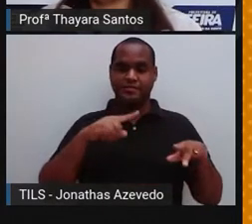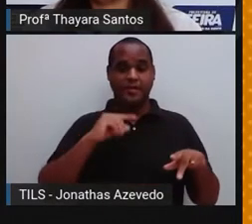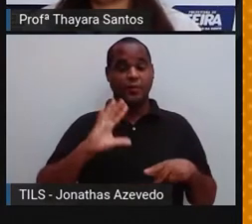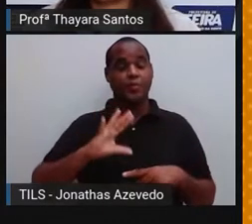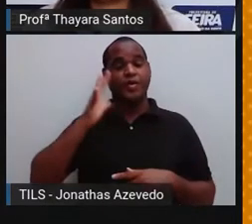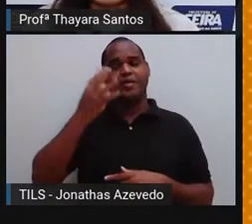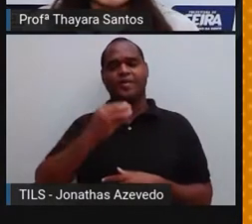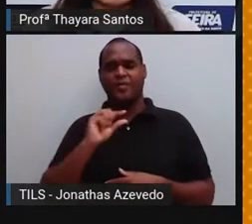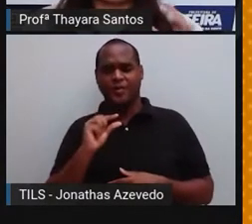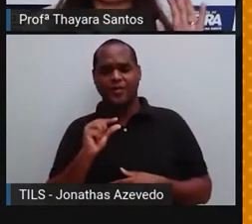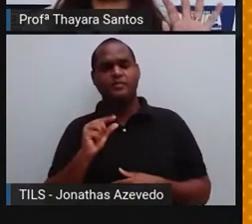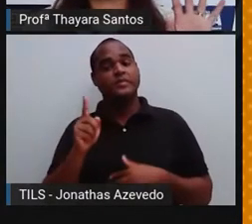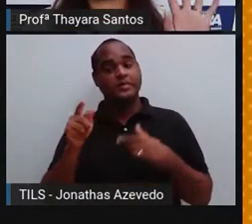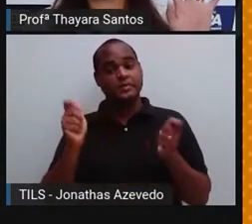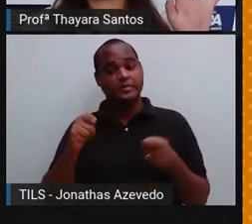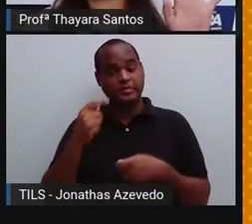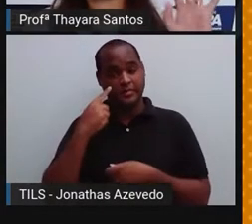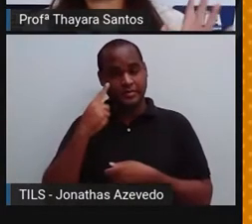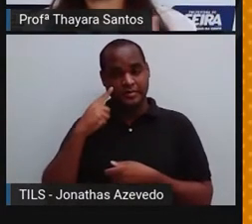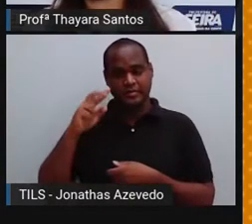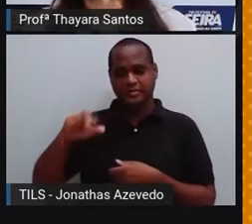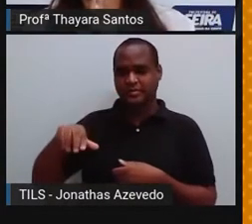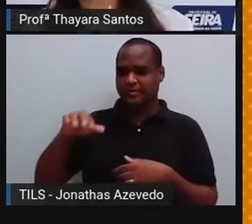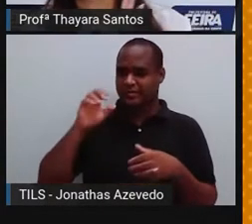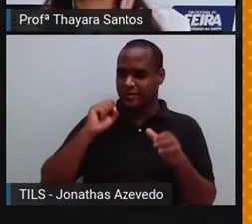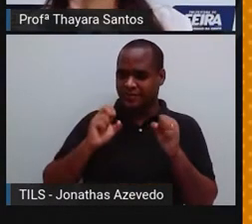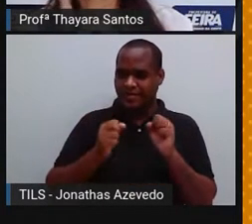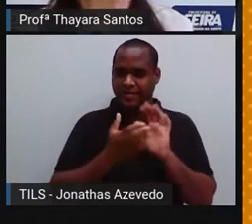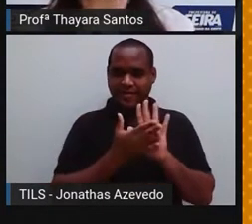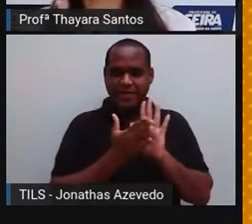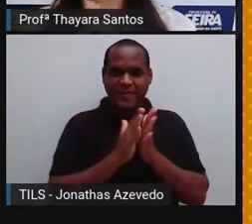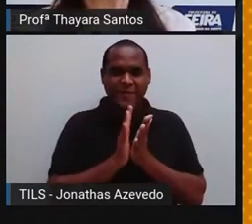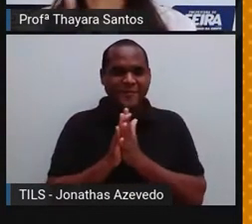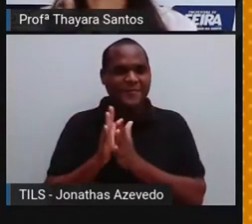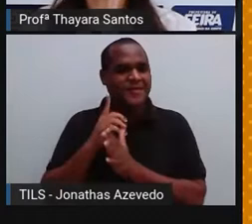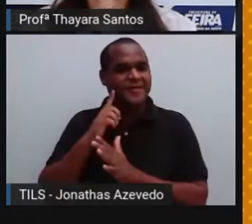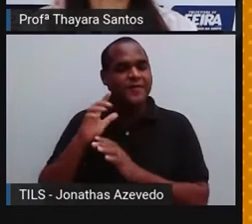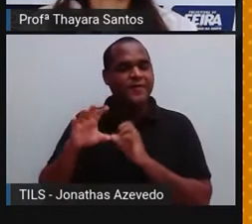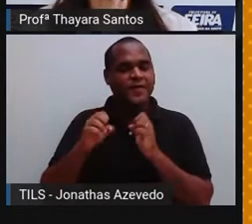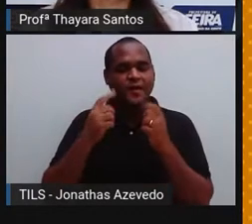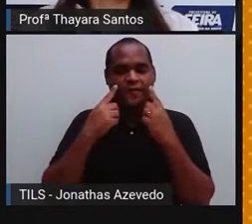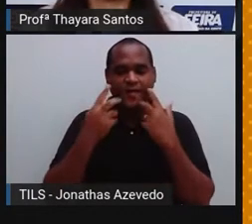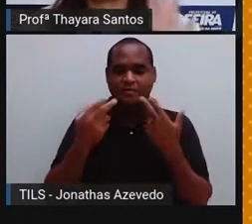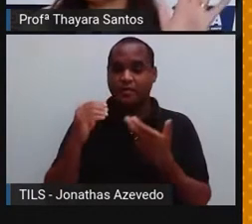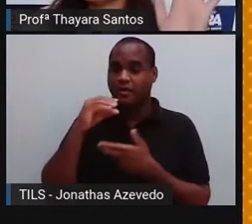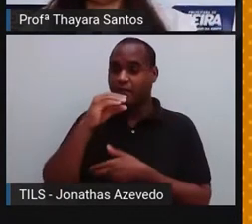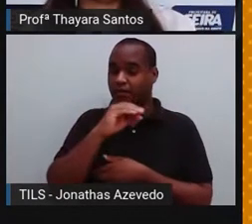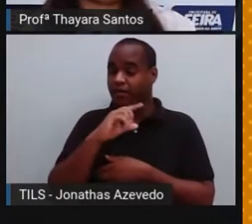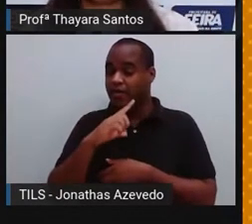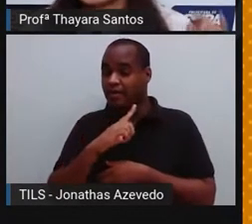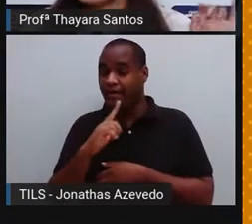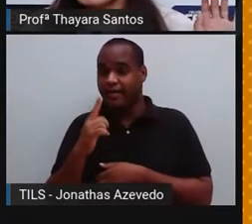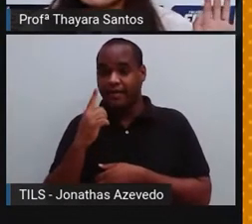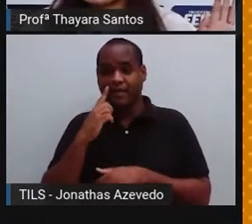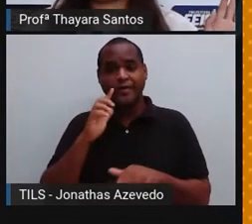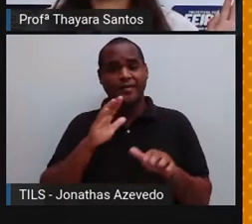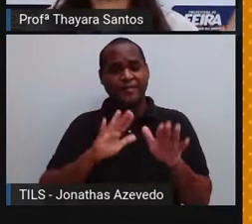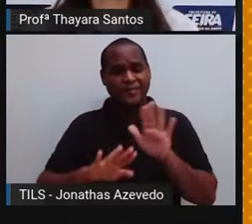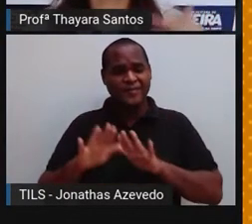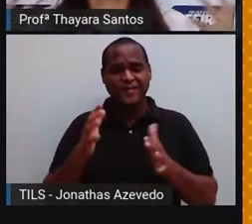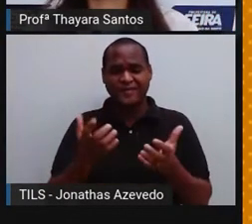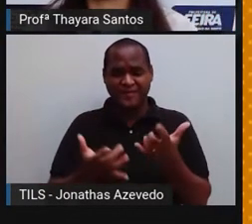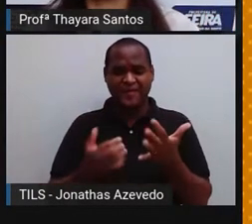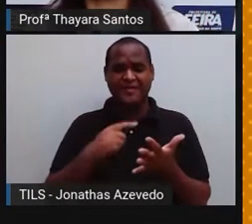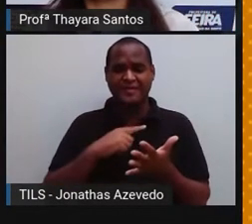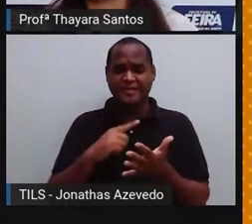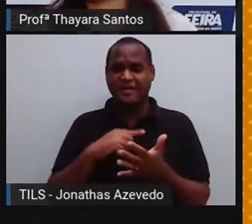muito pouco. Primeiro, se a gente não tivesse esses receptores aqui da mão, que são responsáveis por perceber a temperatura, a gente ia se queimar, não ia